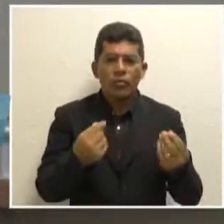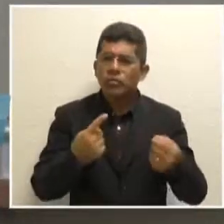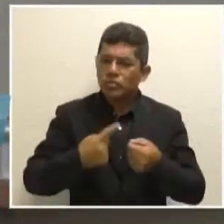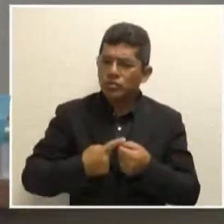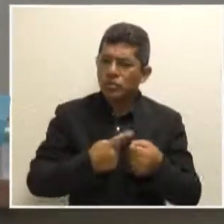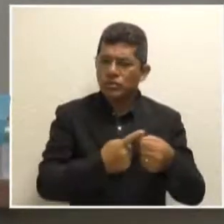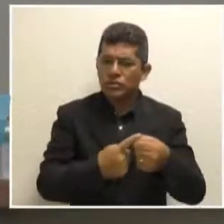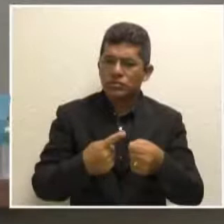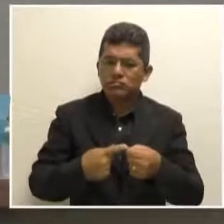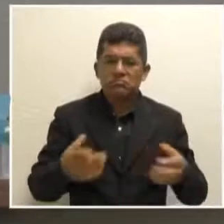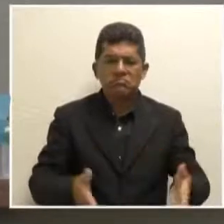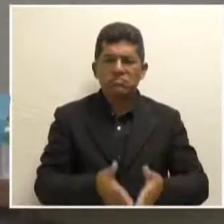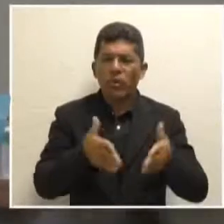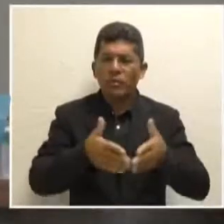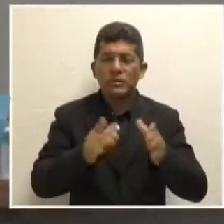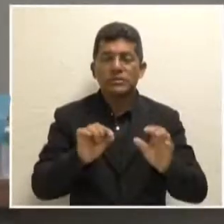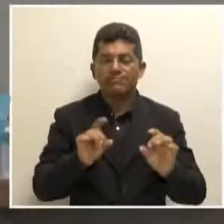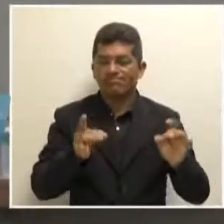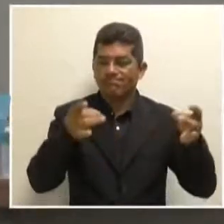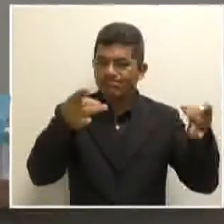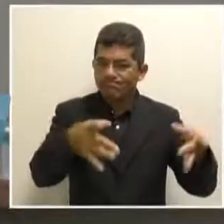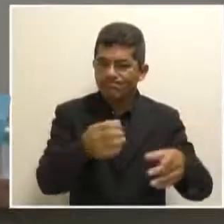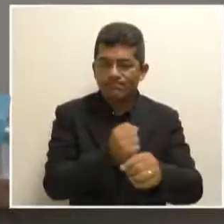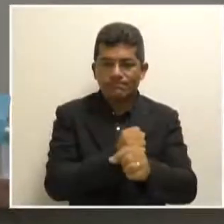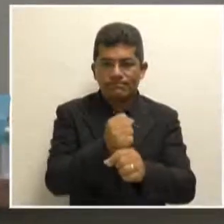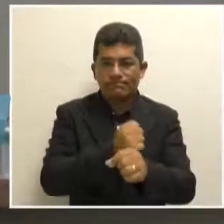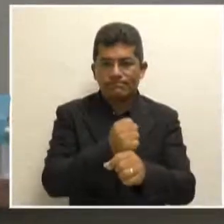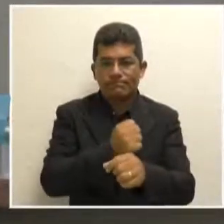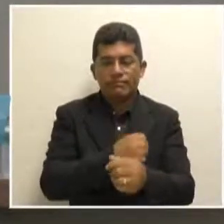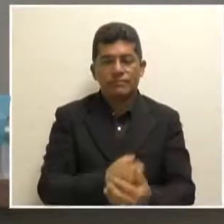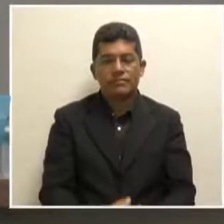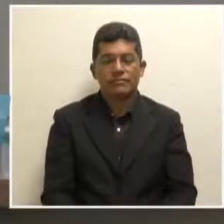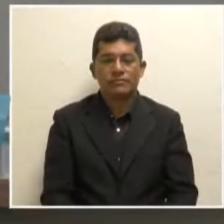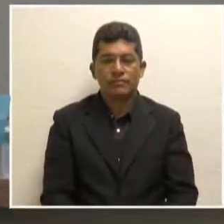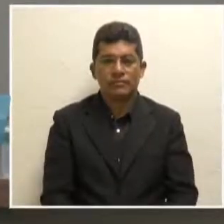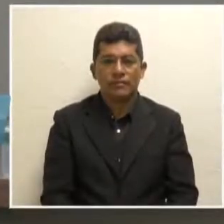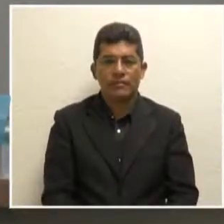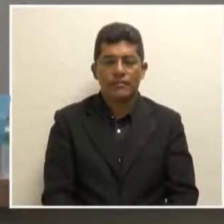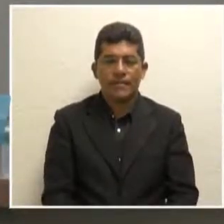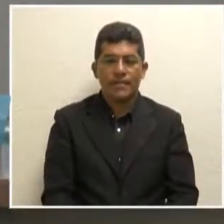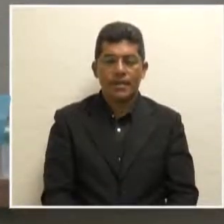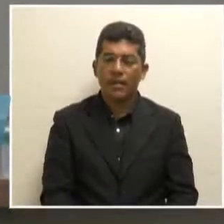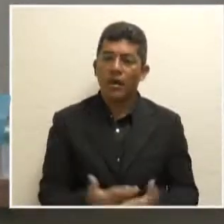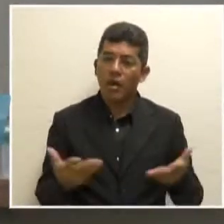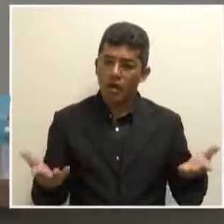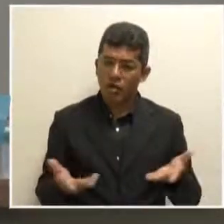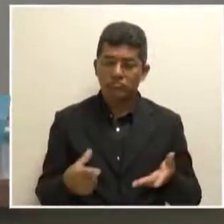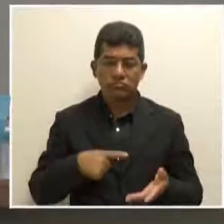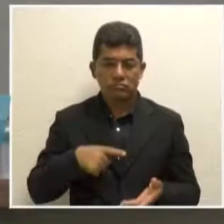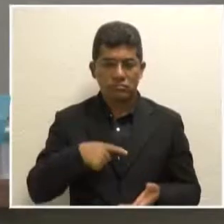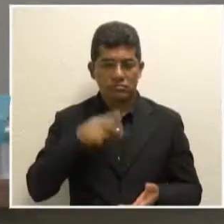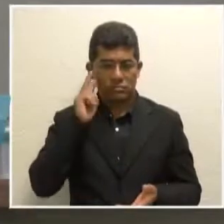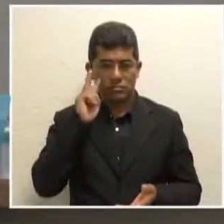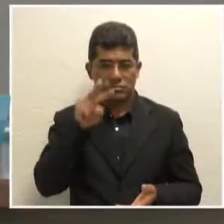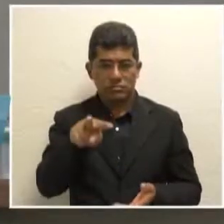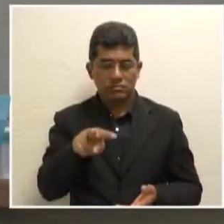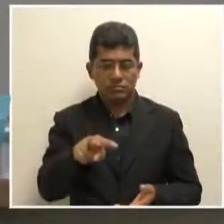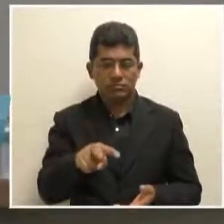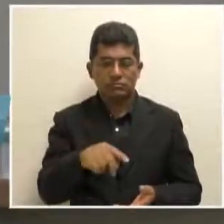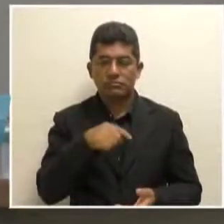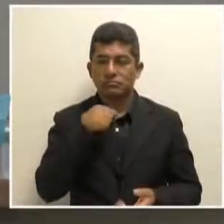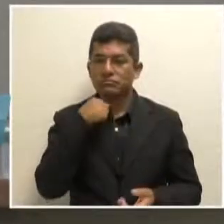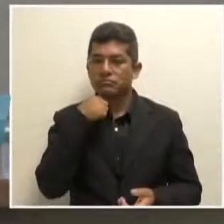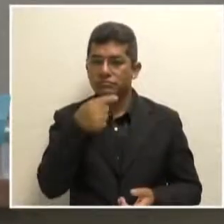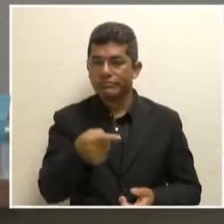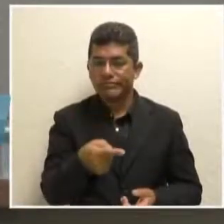pobres jogados ao longo desse tempo todo. E aí nós estamos vendo que no